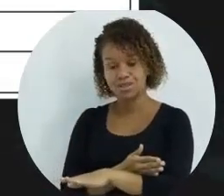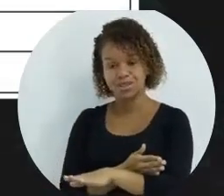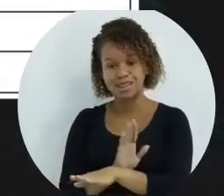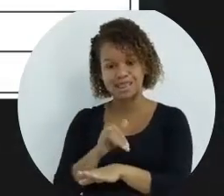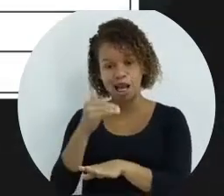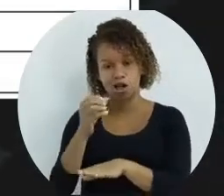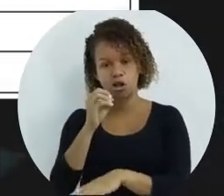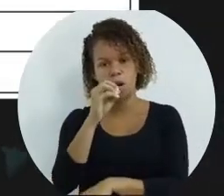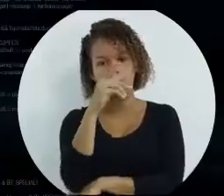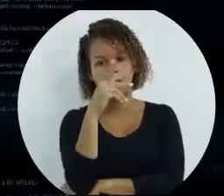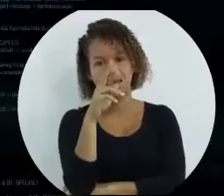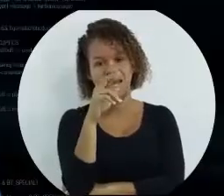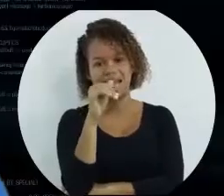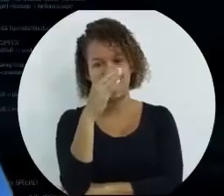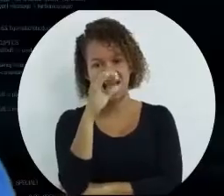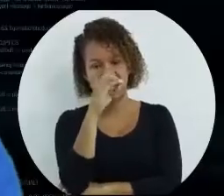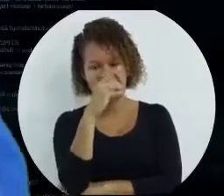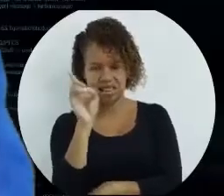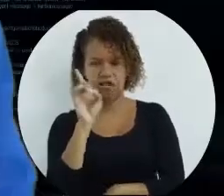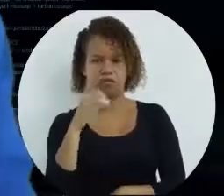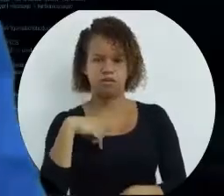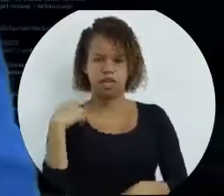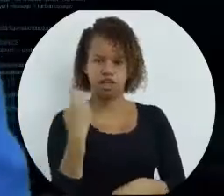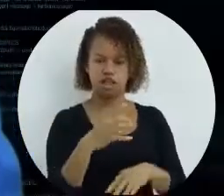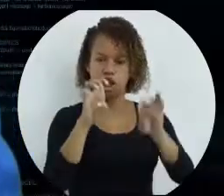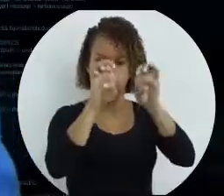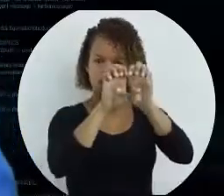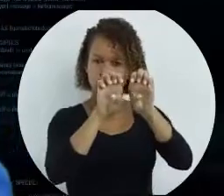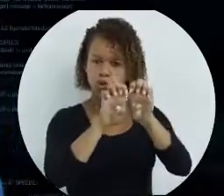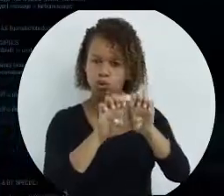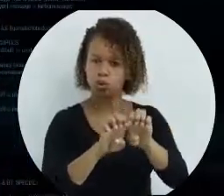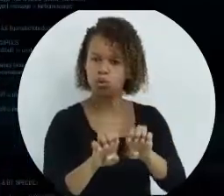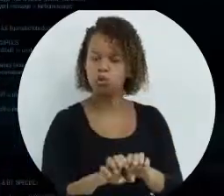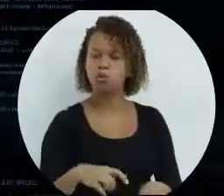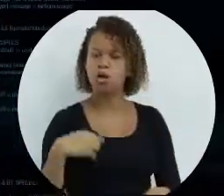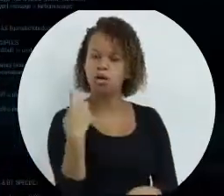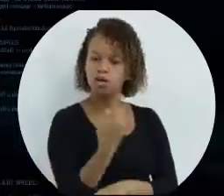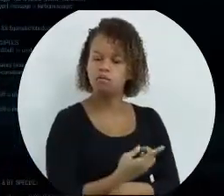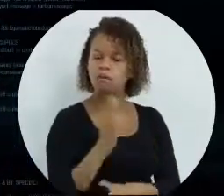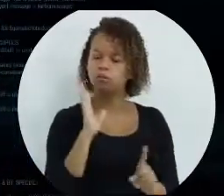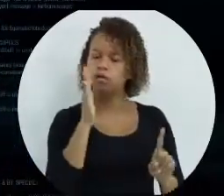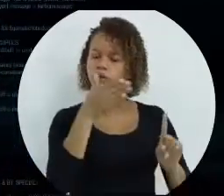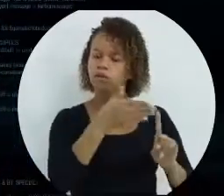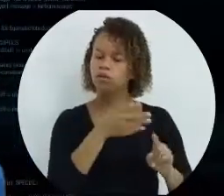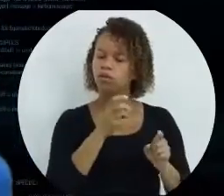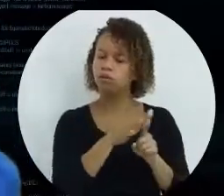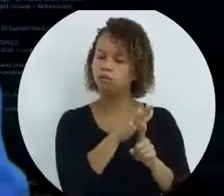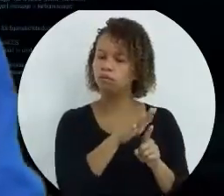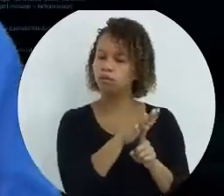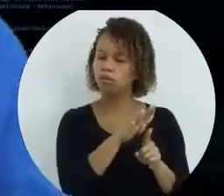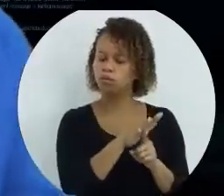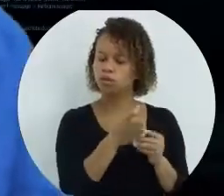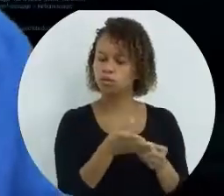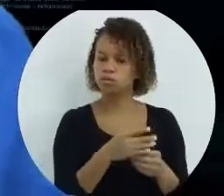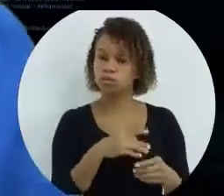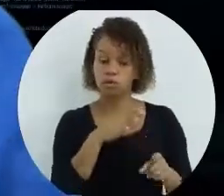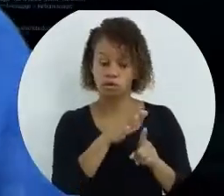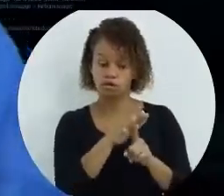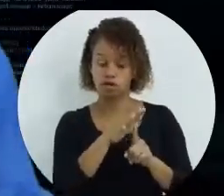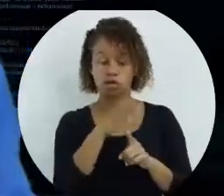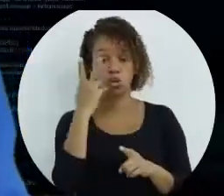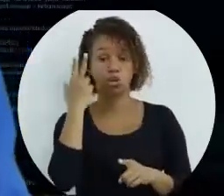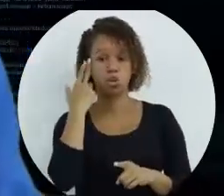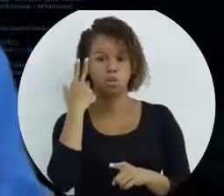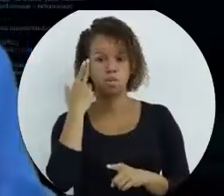outra operação. Agora, temos as estruturas que vão definir o fluxo. No fluxo